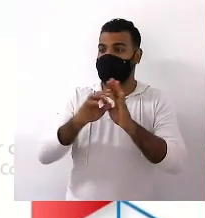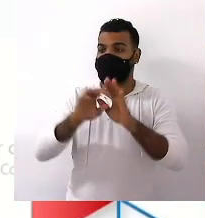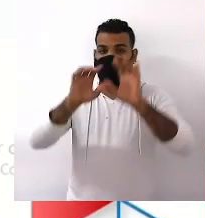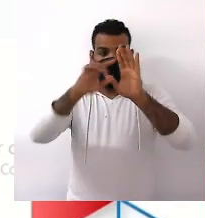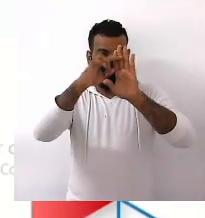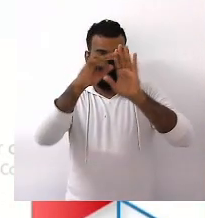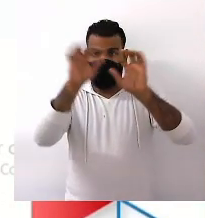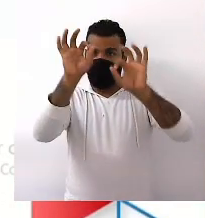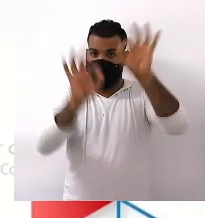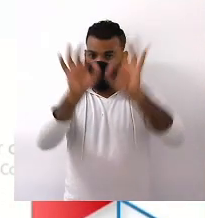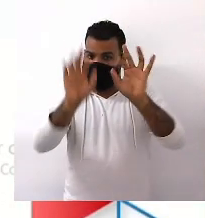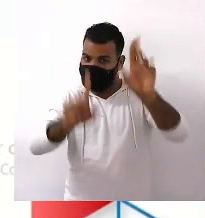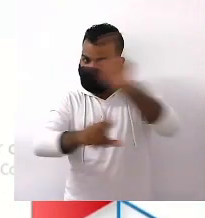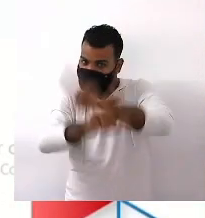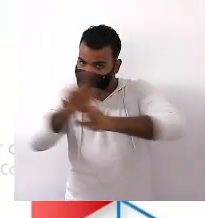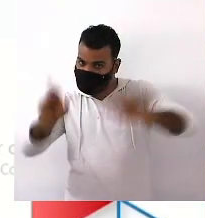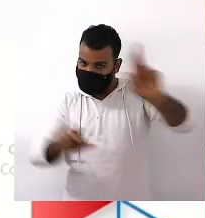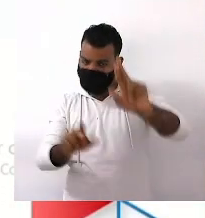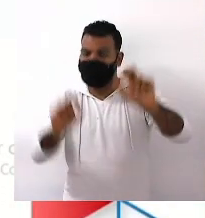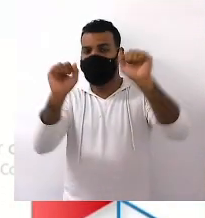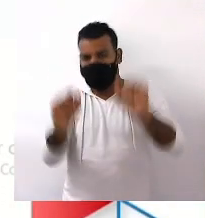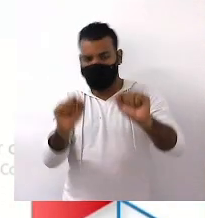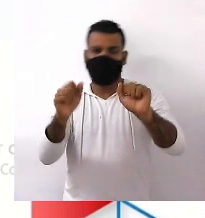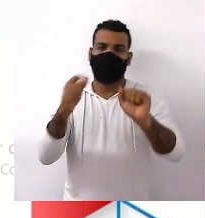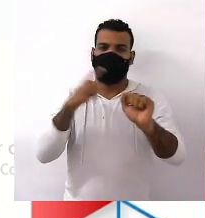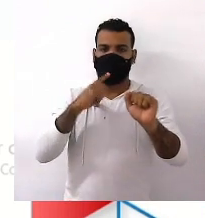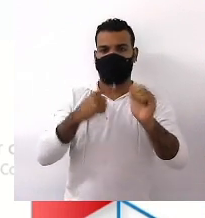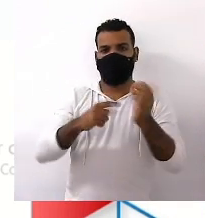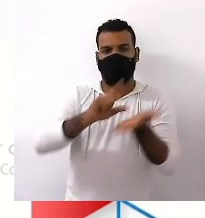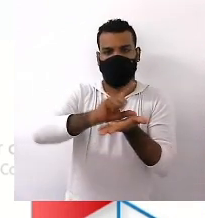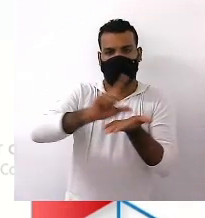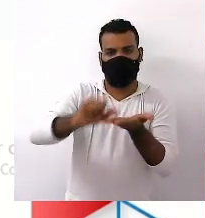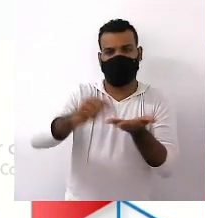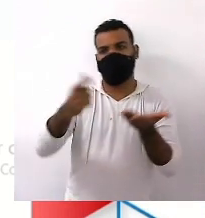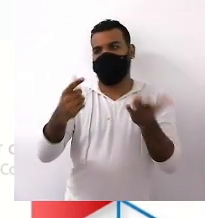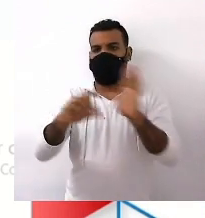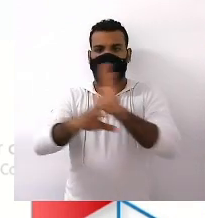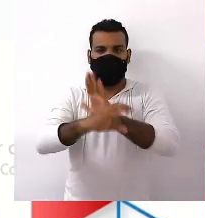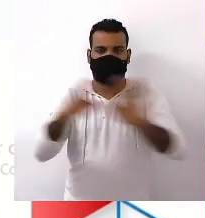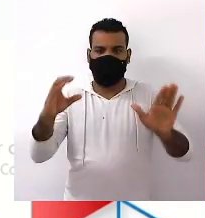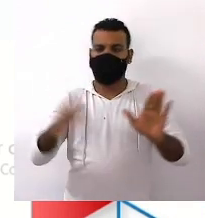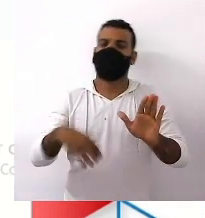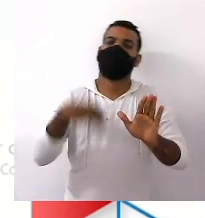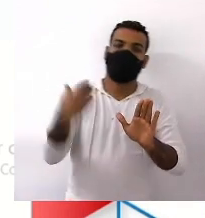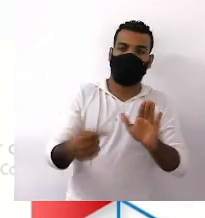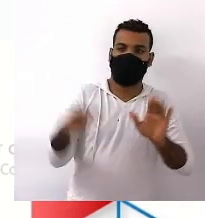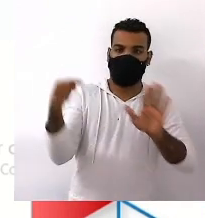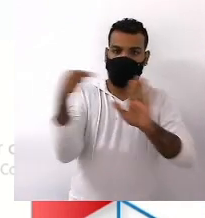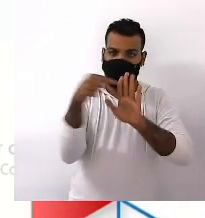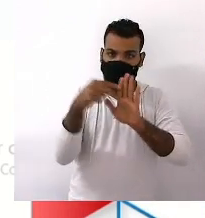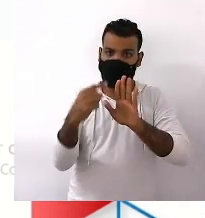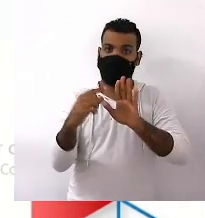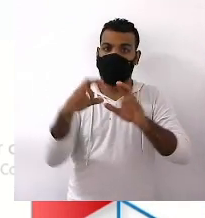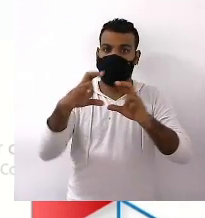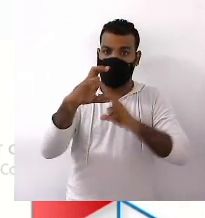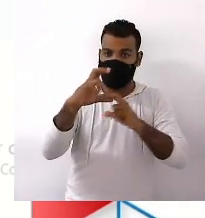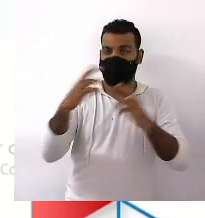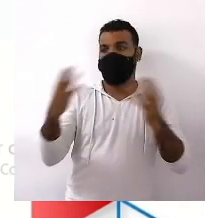organizam em forma diferente Podem aparecer em artigos Capítulos Parágrafos Incisos